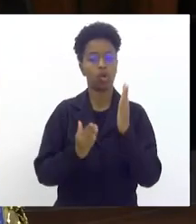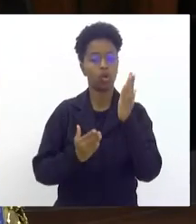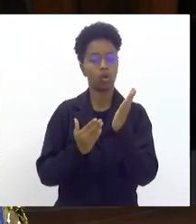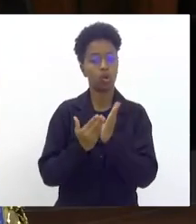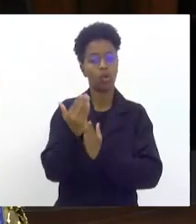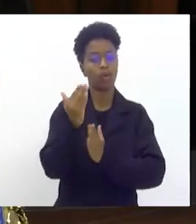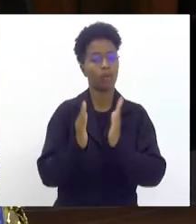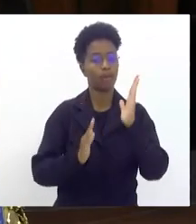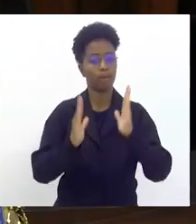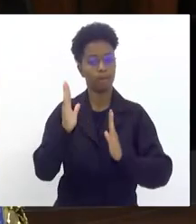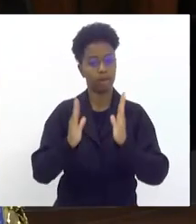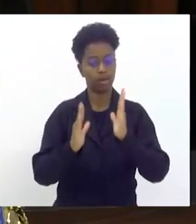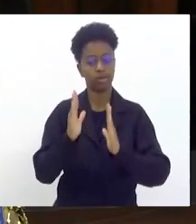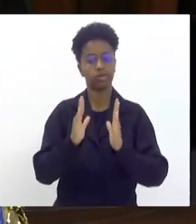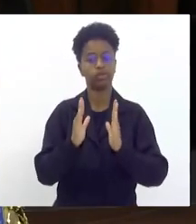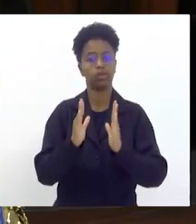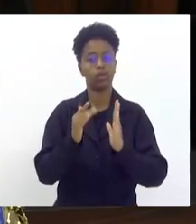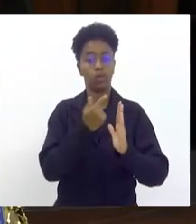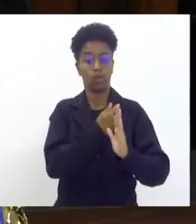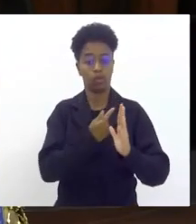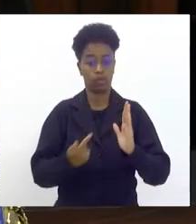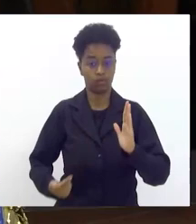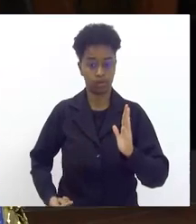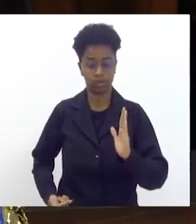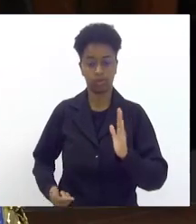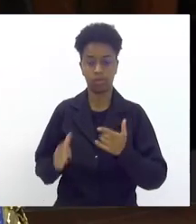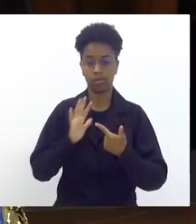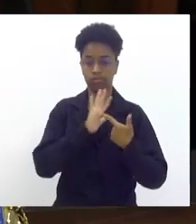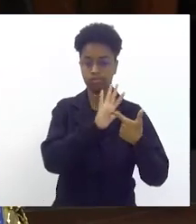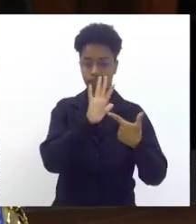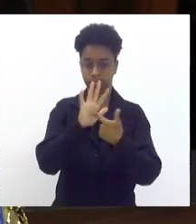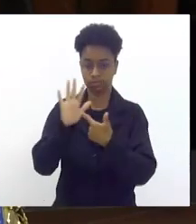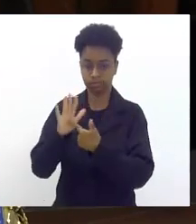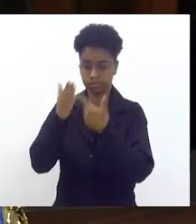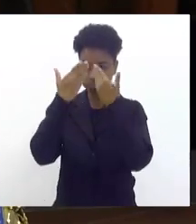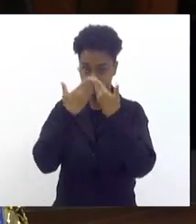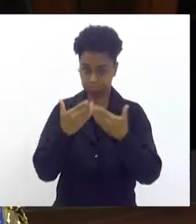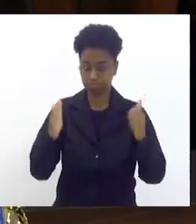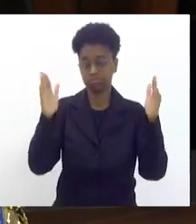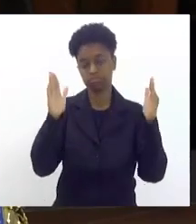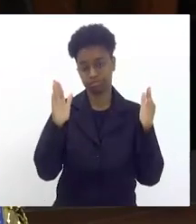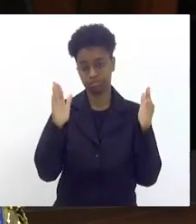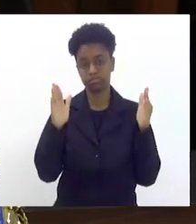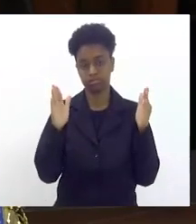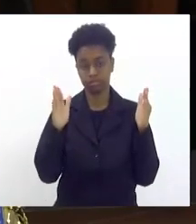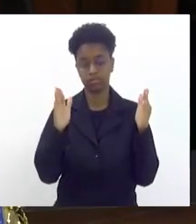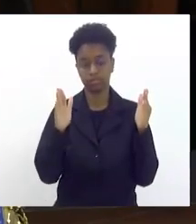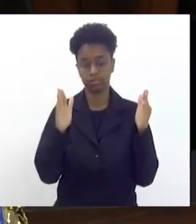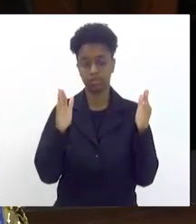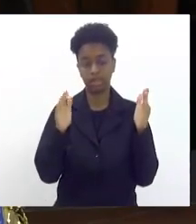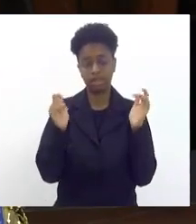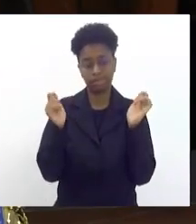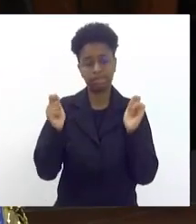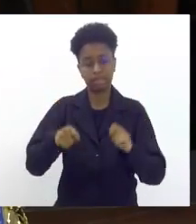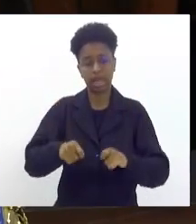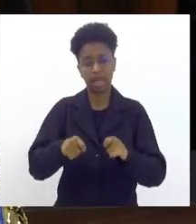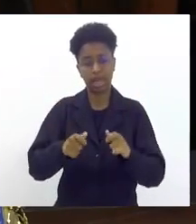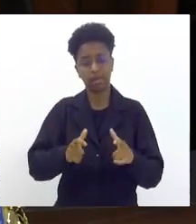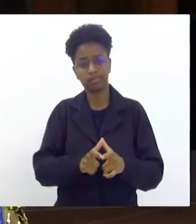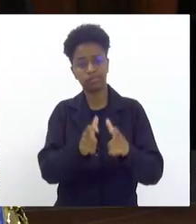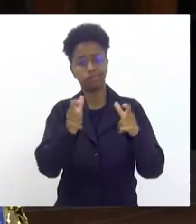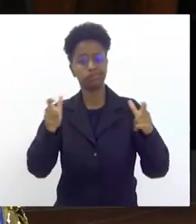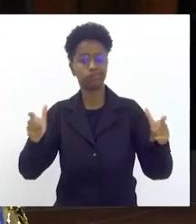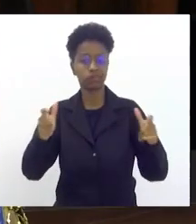da conjuntura em que o governador tem se mostrado aberto a gente ampliar o